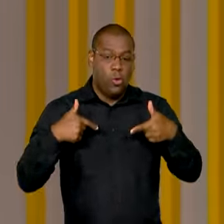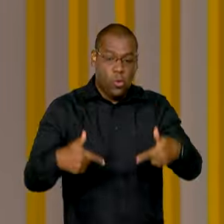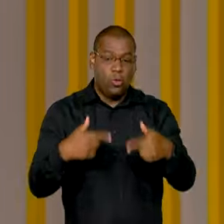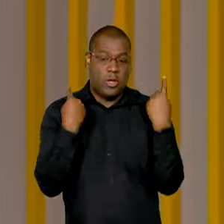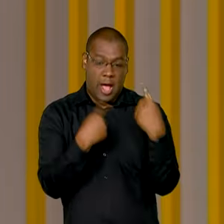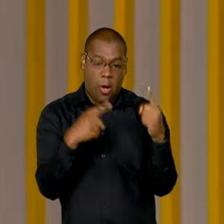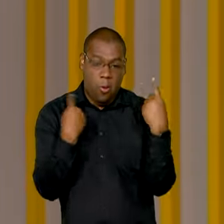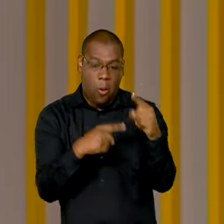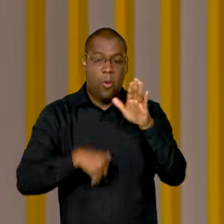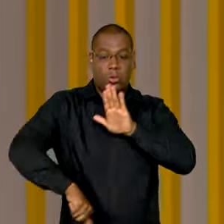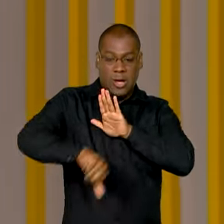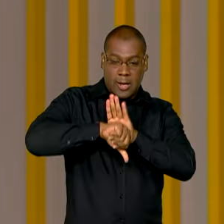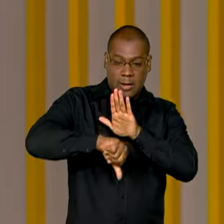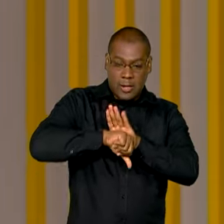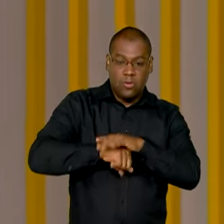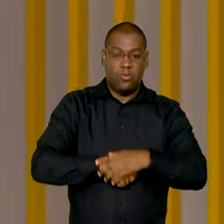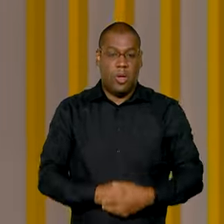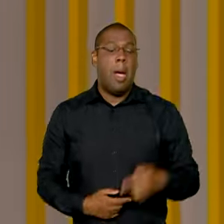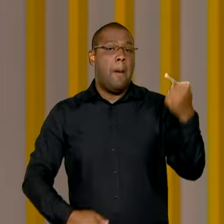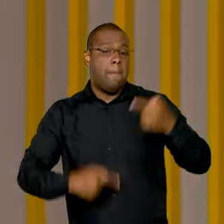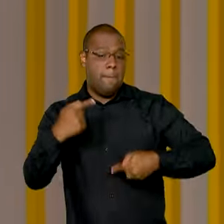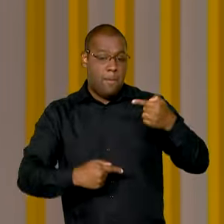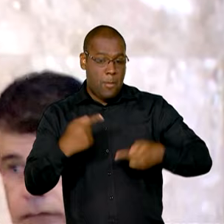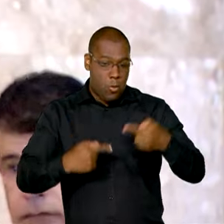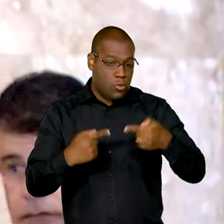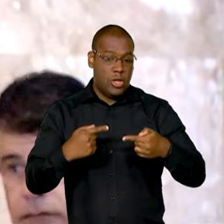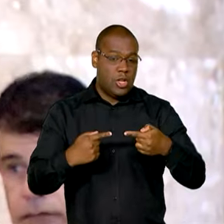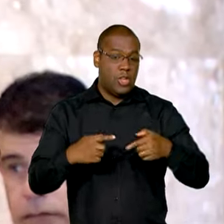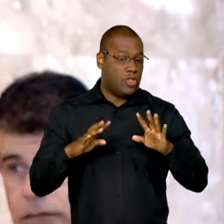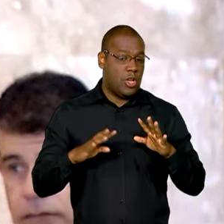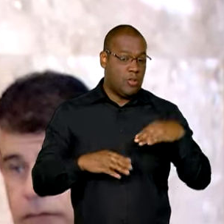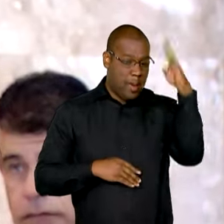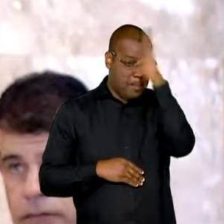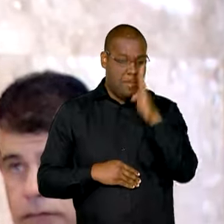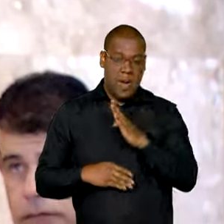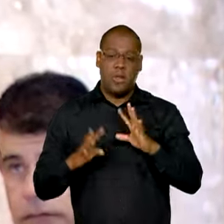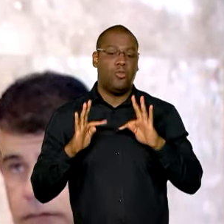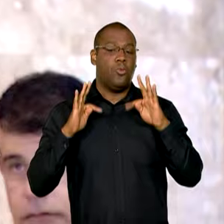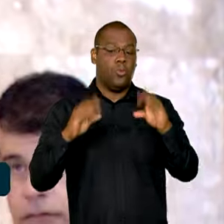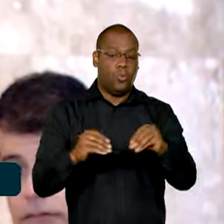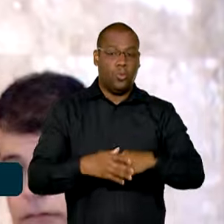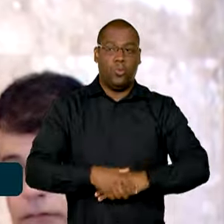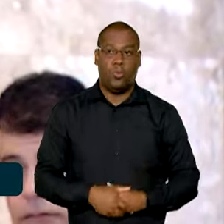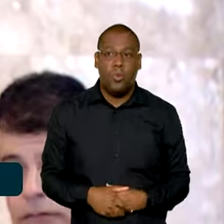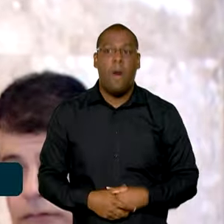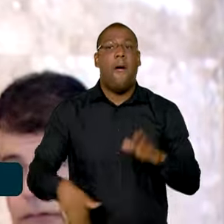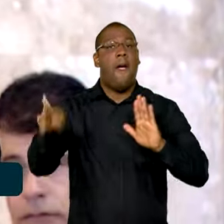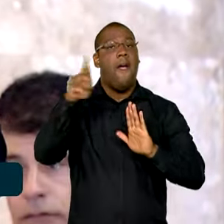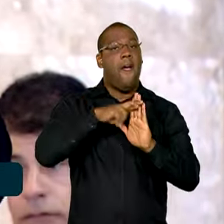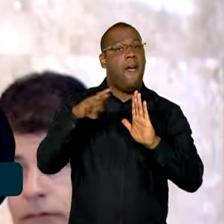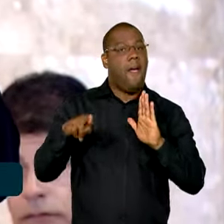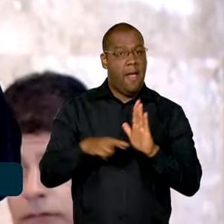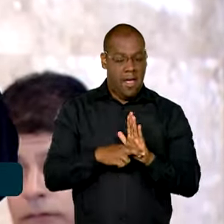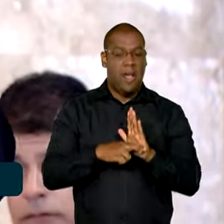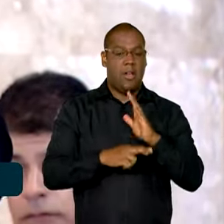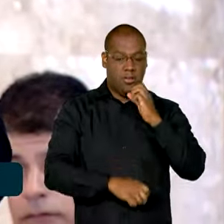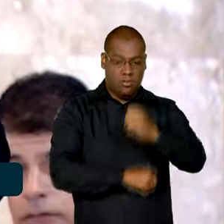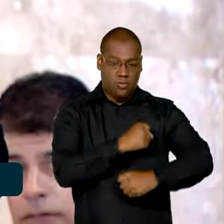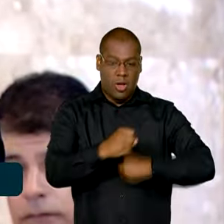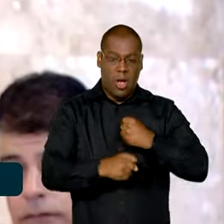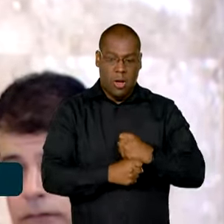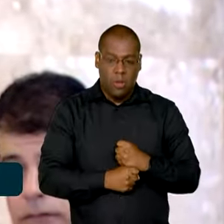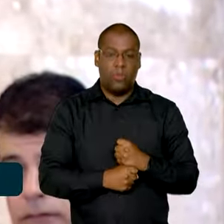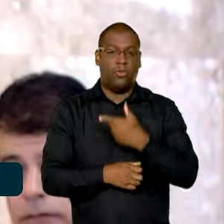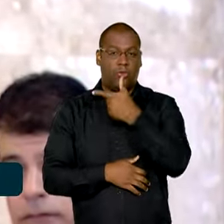ser uma política integrada em todo o país. Diretrizes construídas ao longo do ano, de